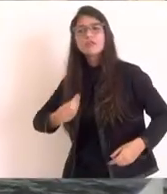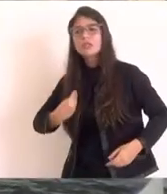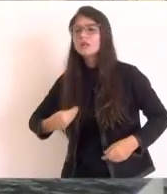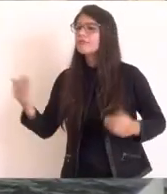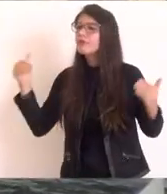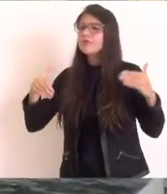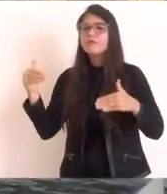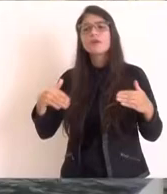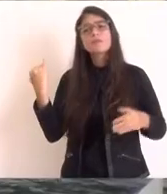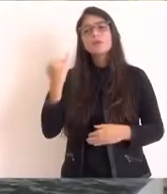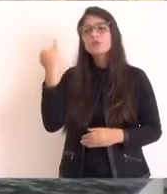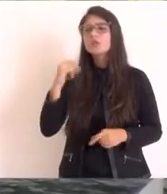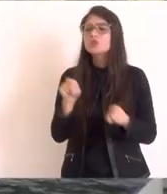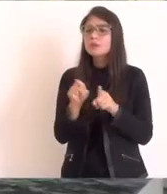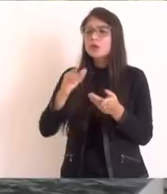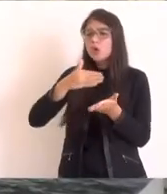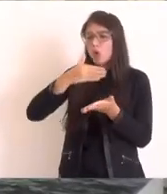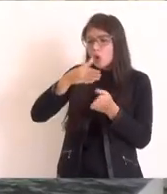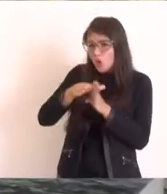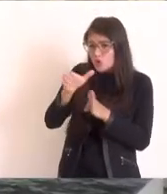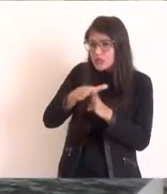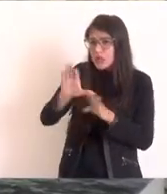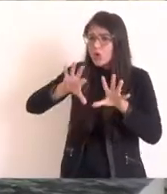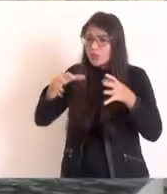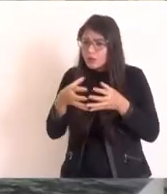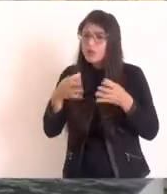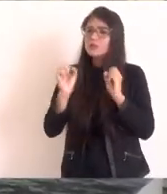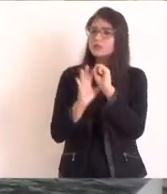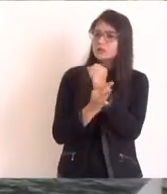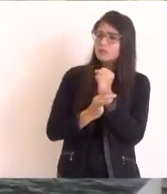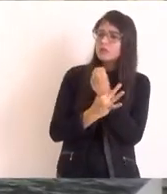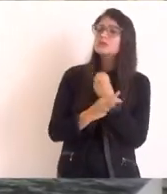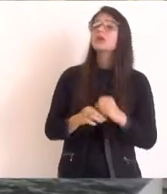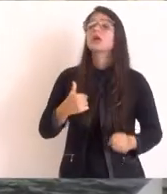assim como o Conselho Comunitário de Segurança. Eu sugiro que o fundo